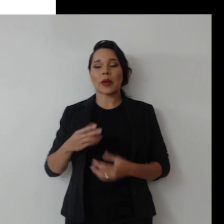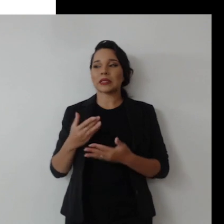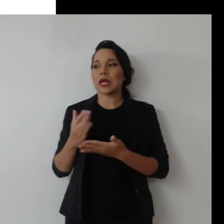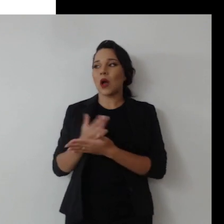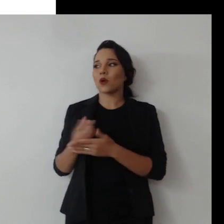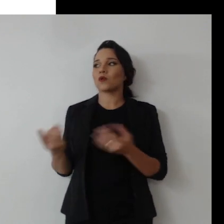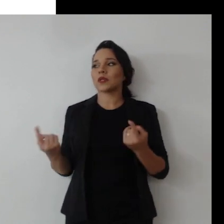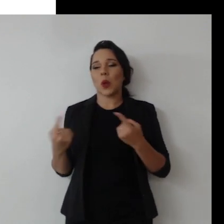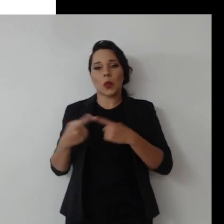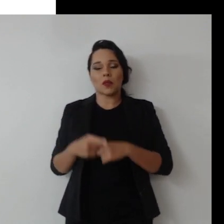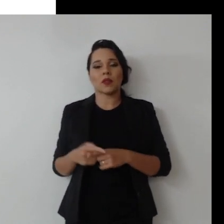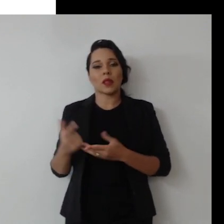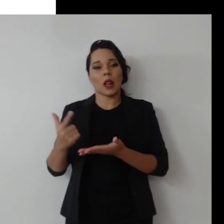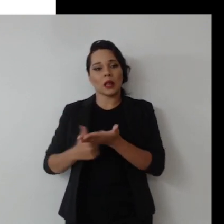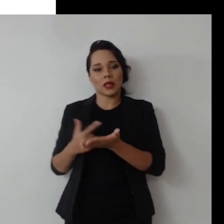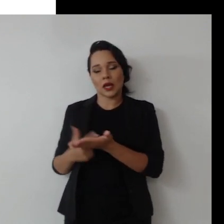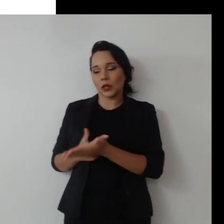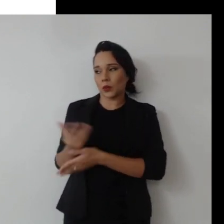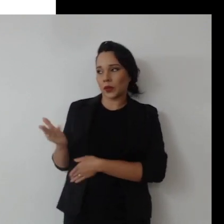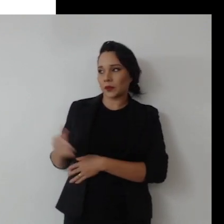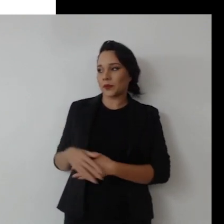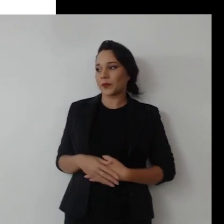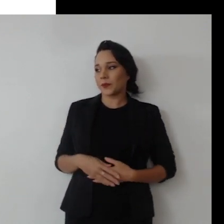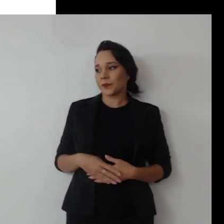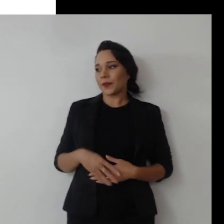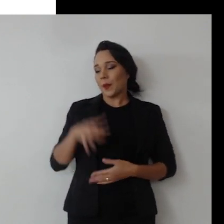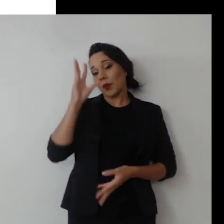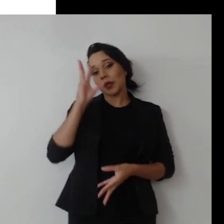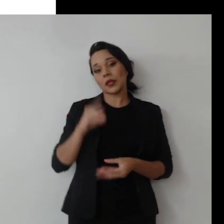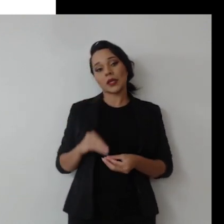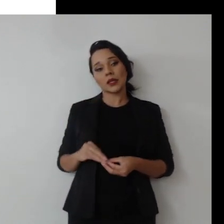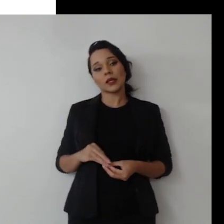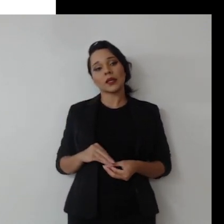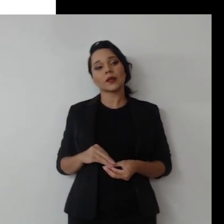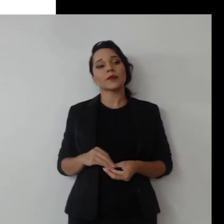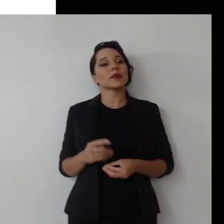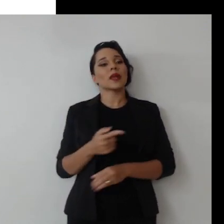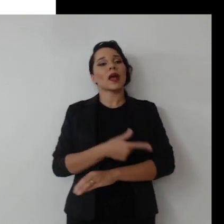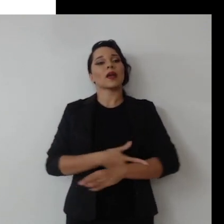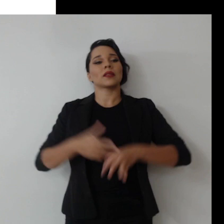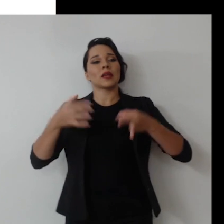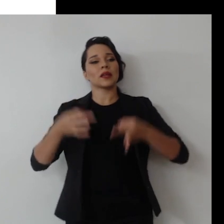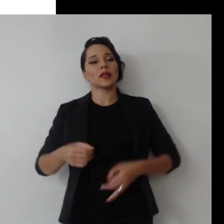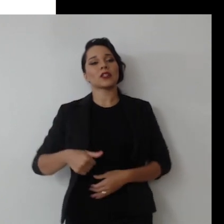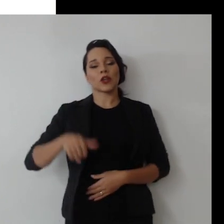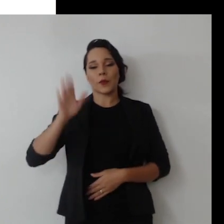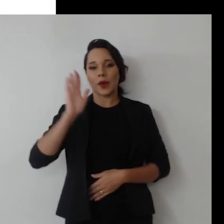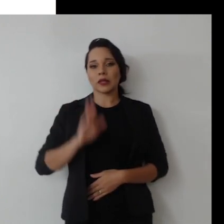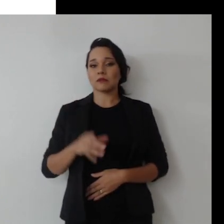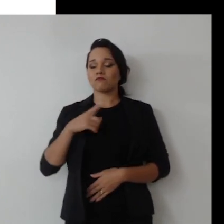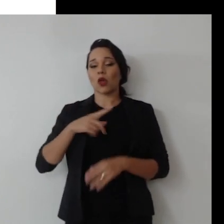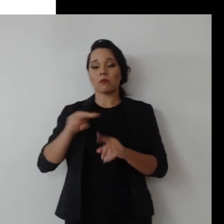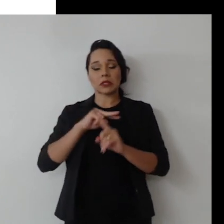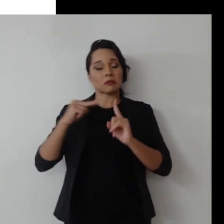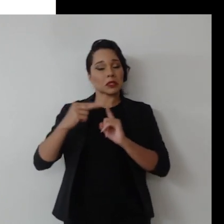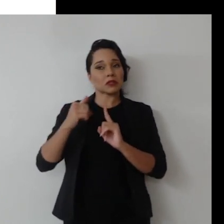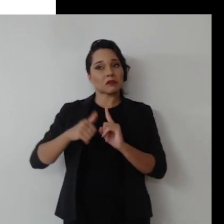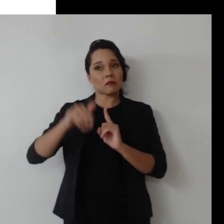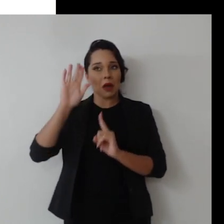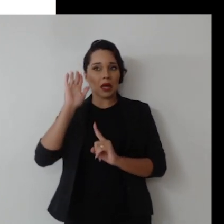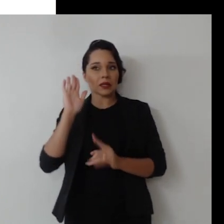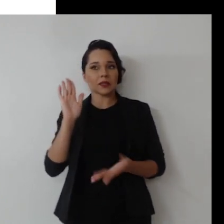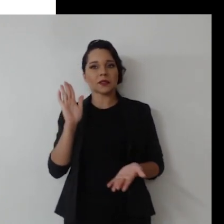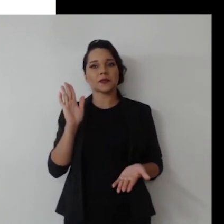algumas controvérsias na literatura. Por entender que a integridade é algo maior, tem uma perspectiva